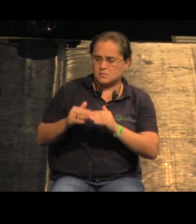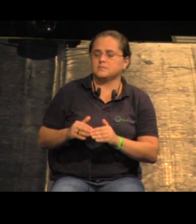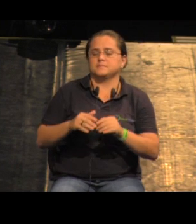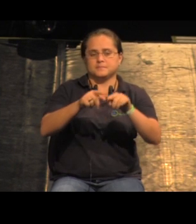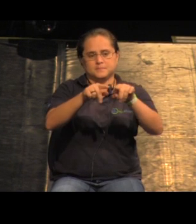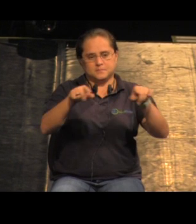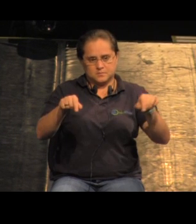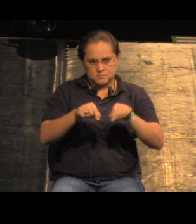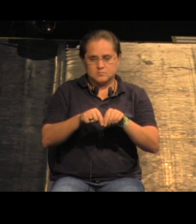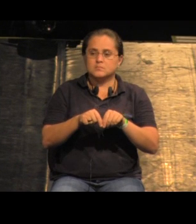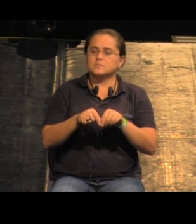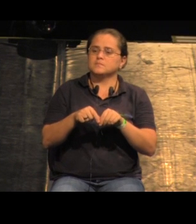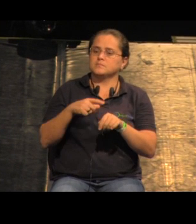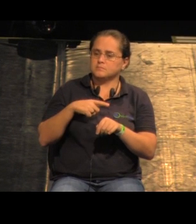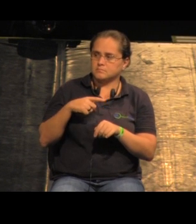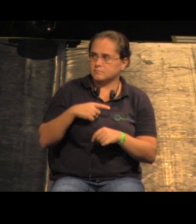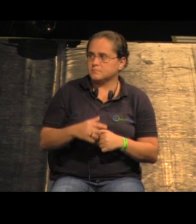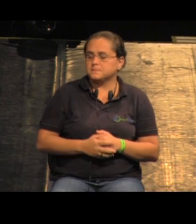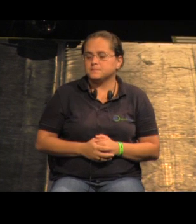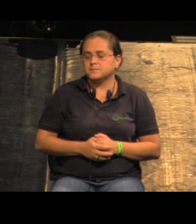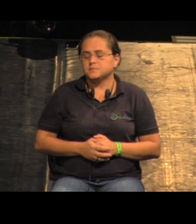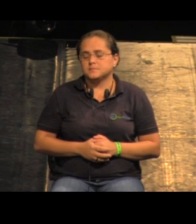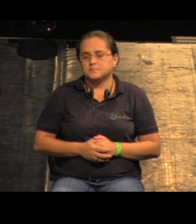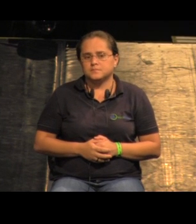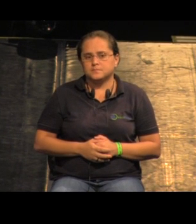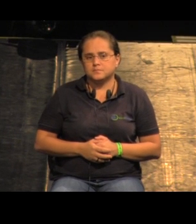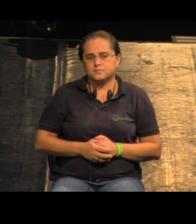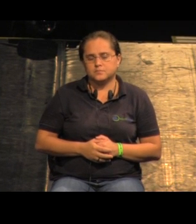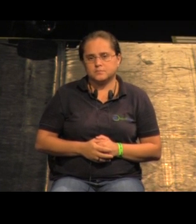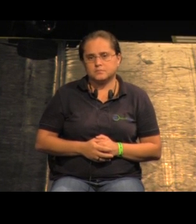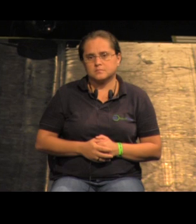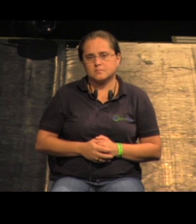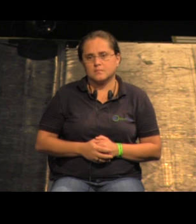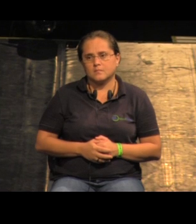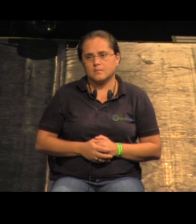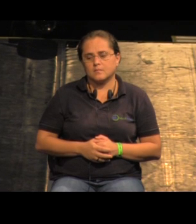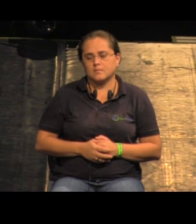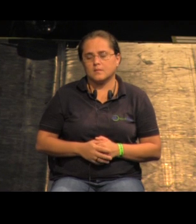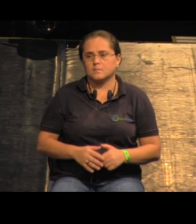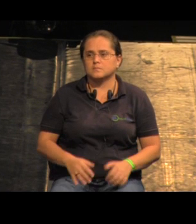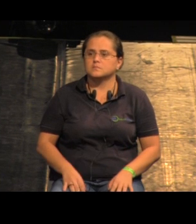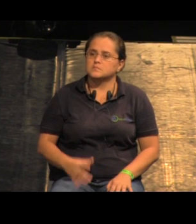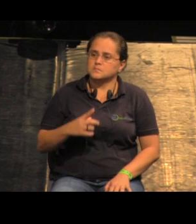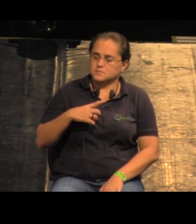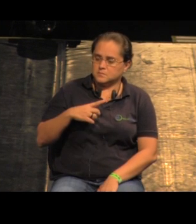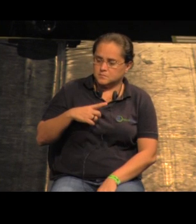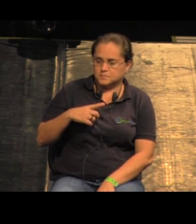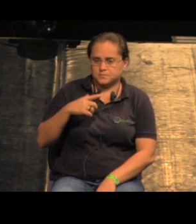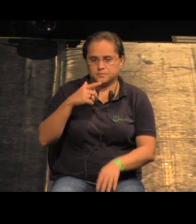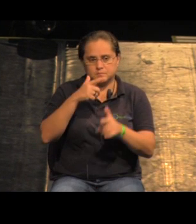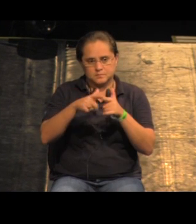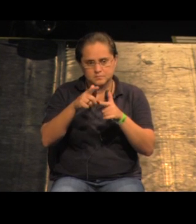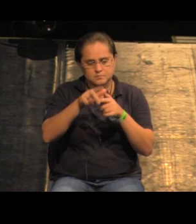impermeabilizada numa na baixada por exemplo onde existe um problema